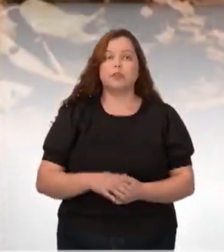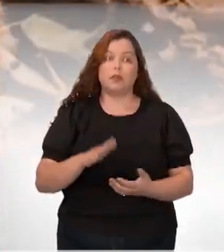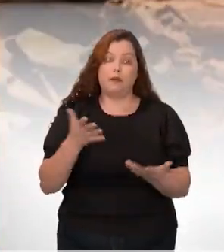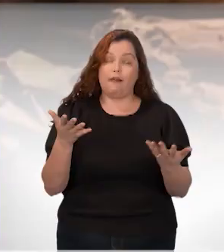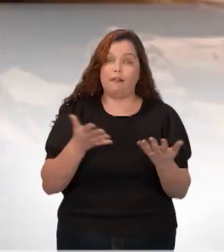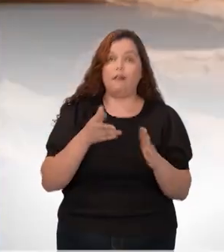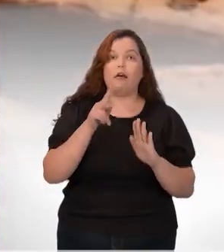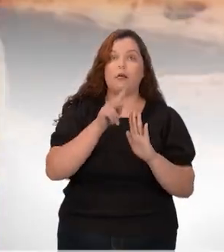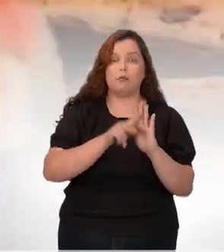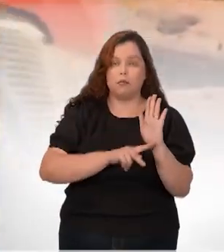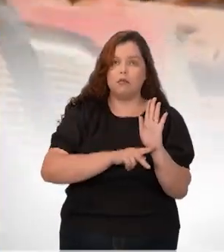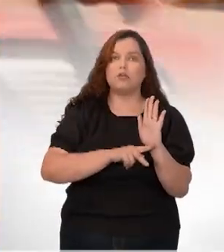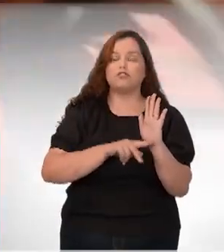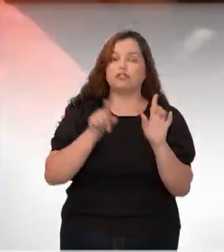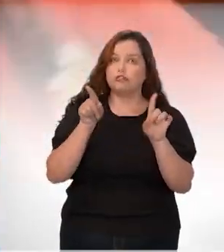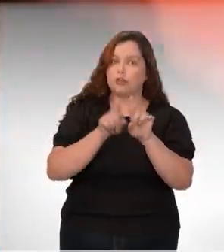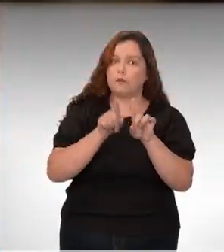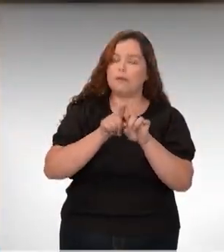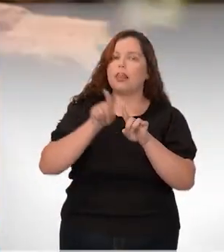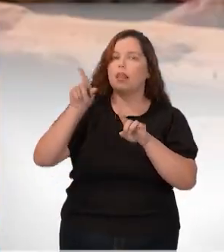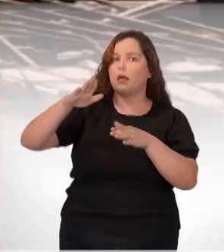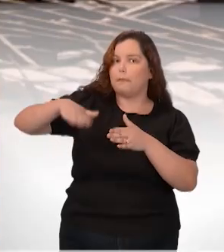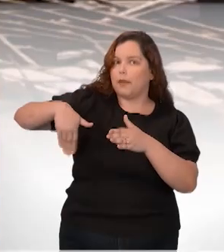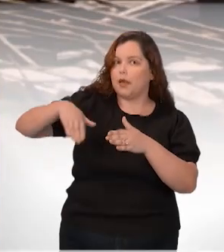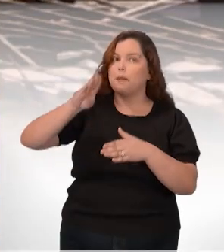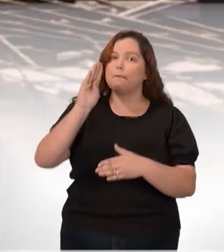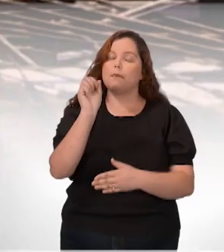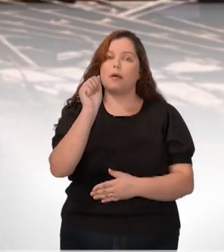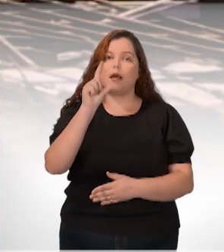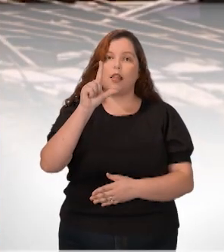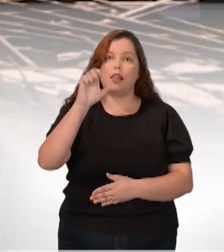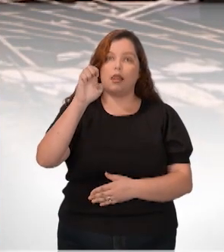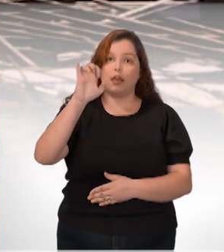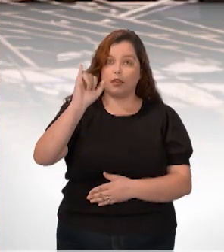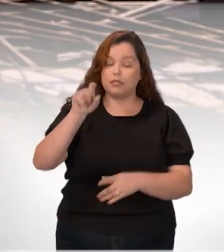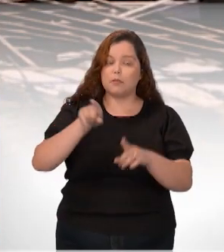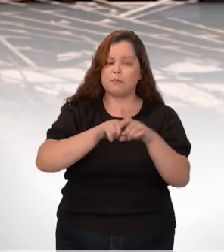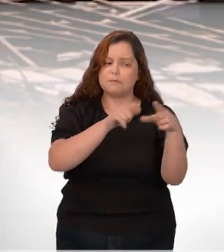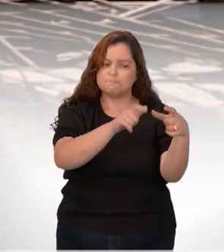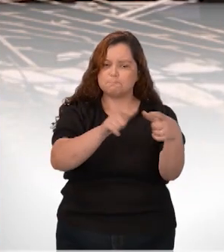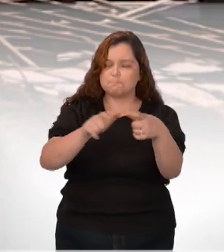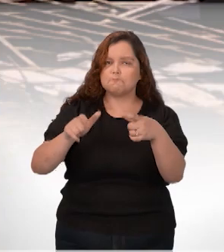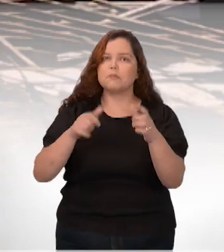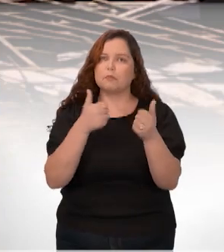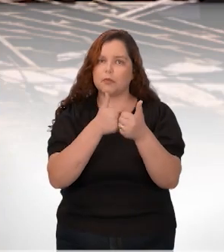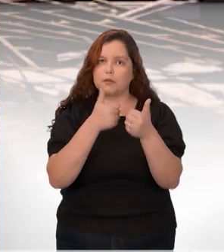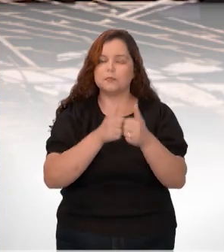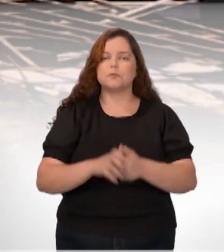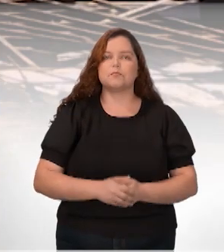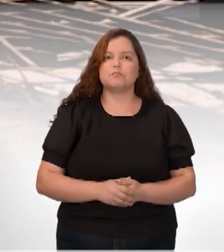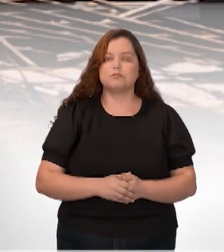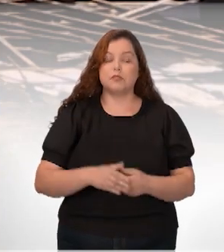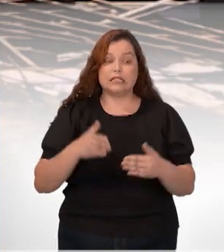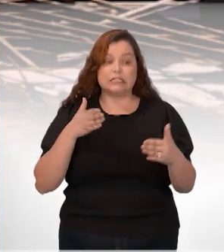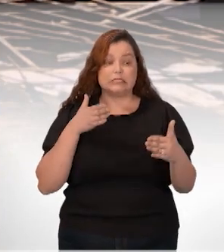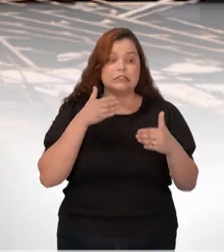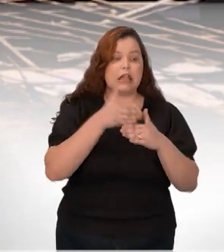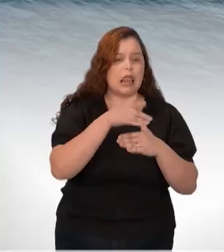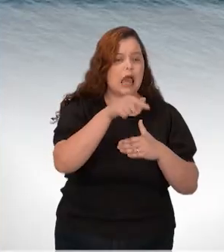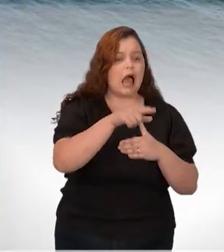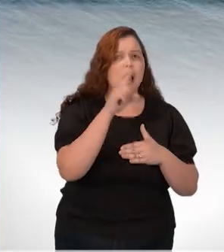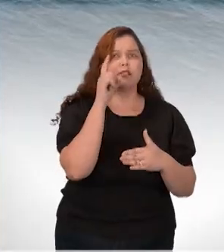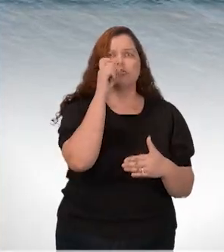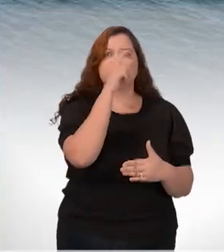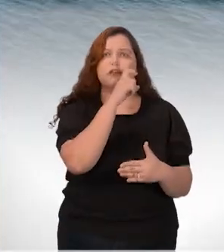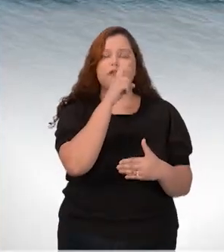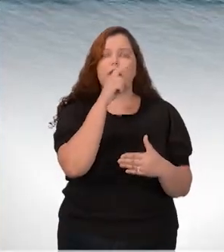ação também está sendo realizada na Praia da Baleia e nas ilhas próximas. E para chegar às áreas de difícil acesso,